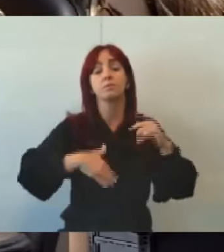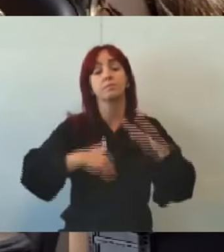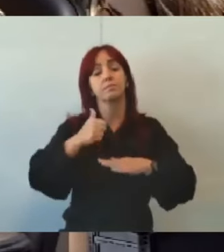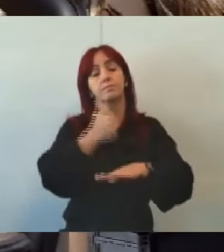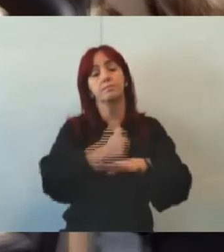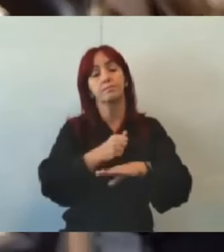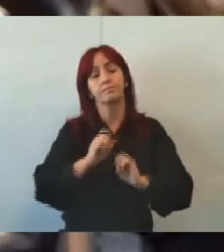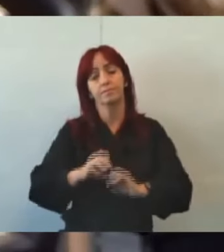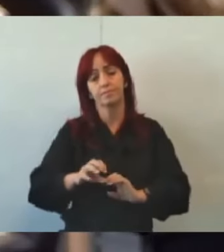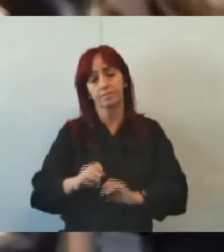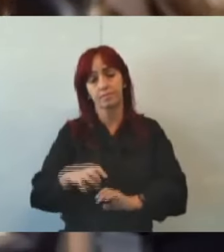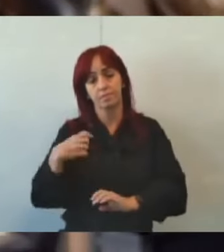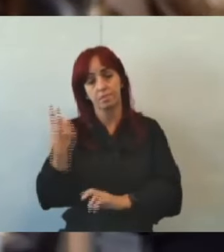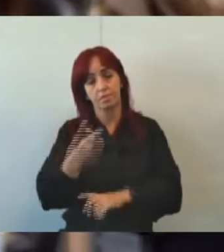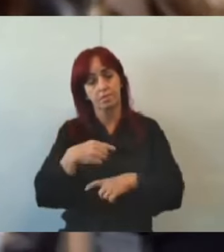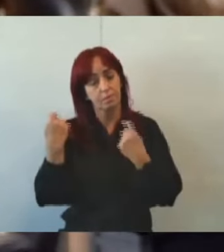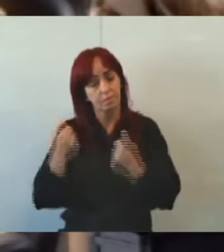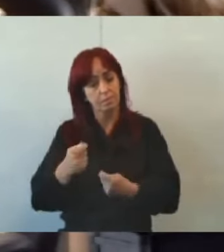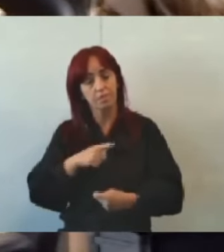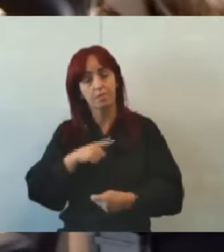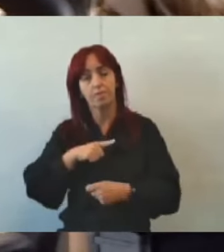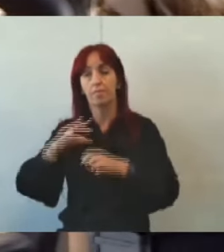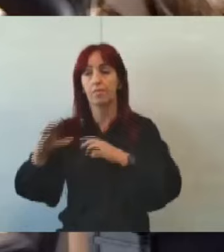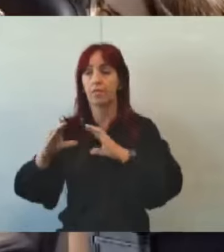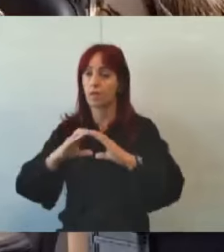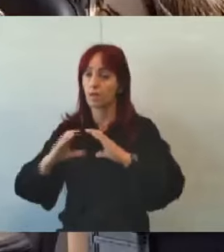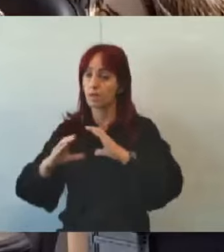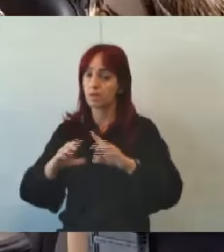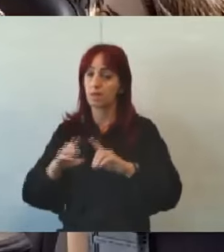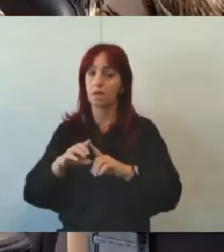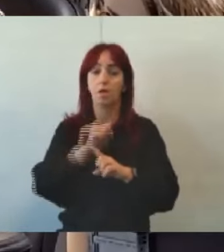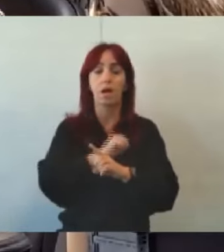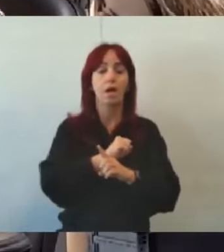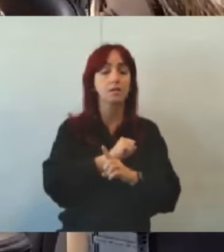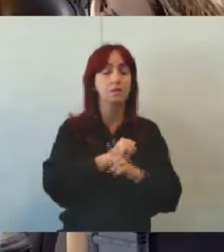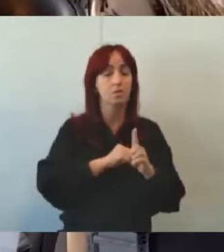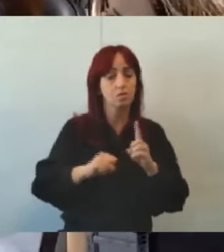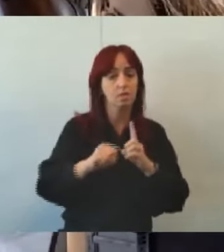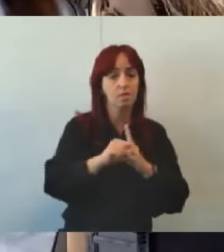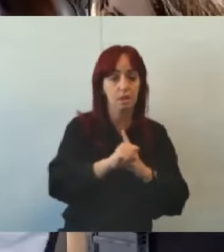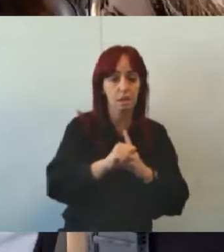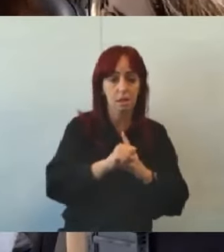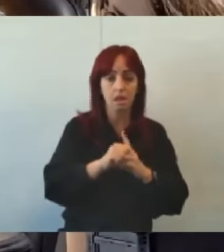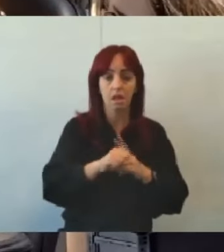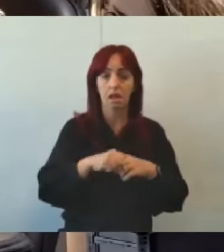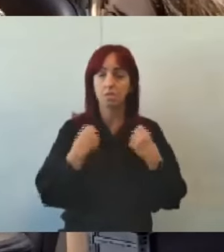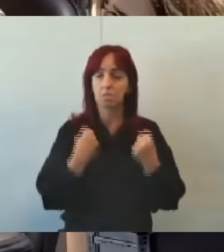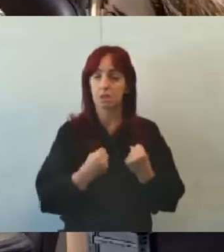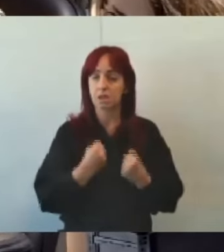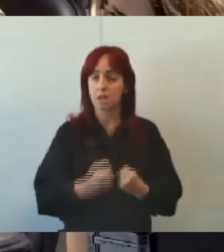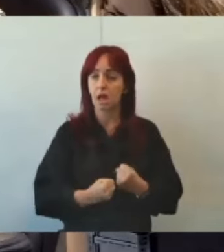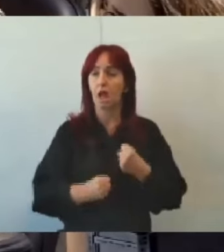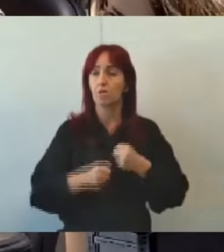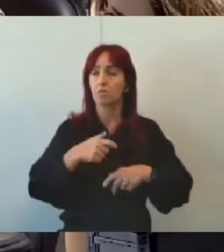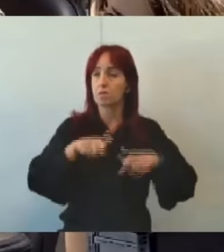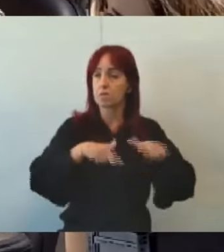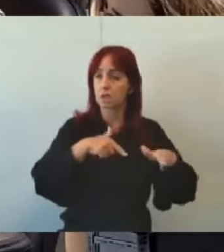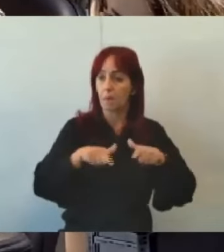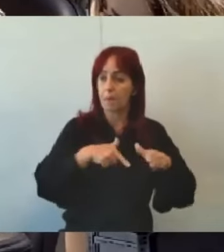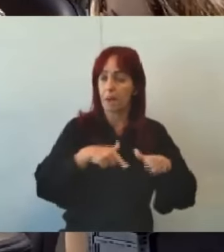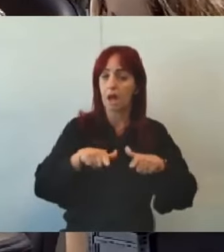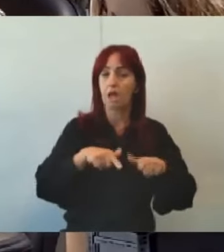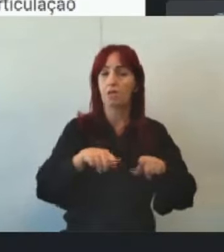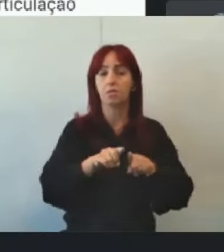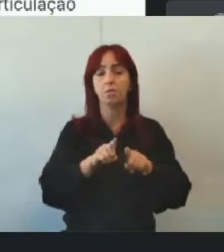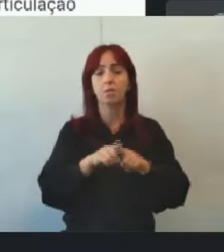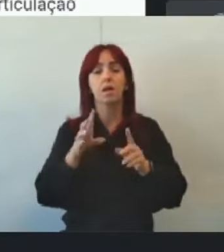Então, precisamos que tenha essa comunicação. Assistência social é um sobrecarga nos serviços sócio-assistenciais, há